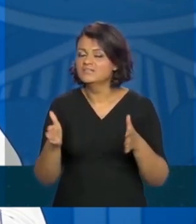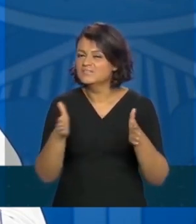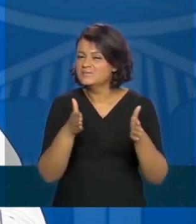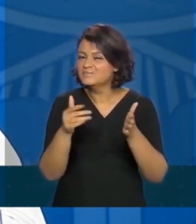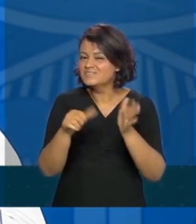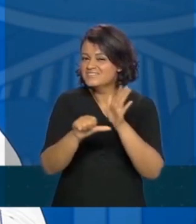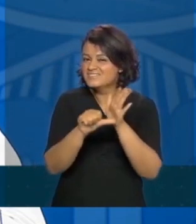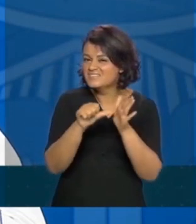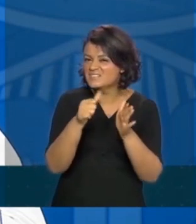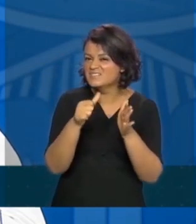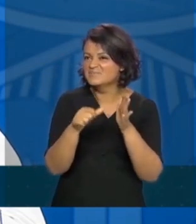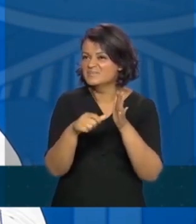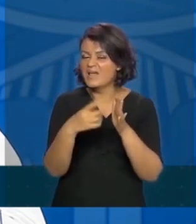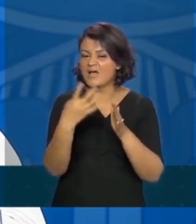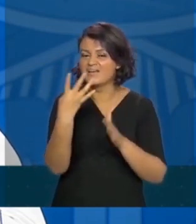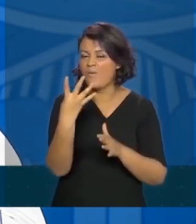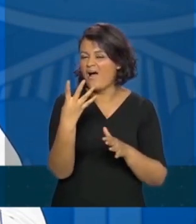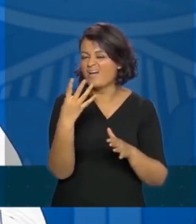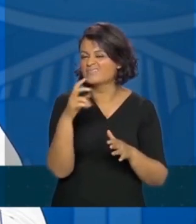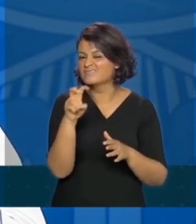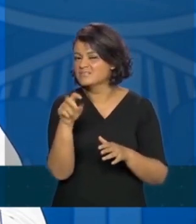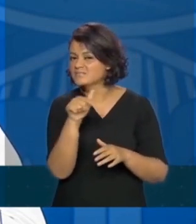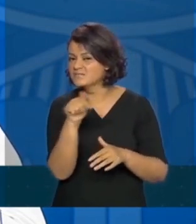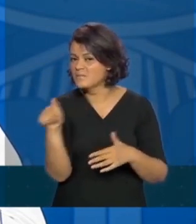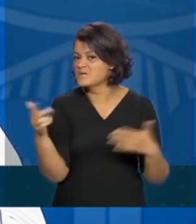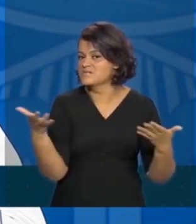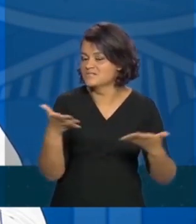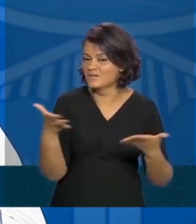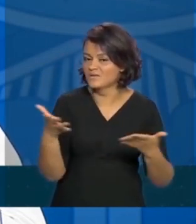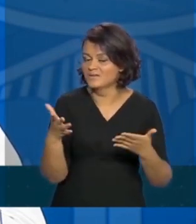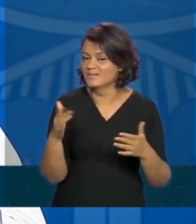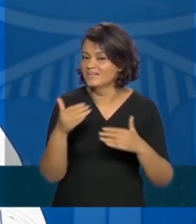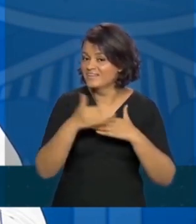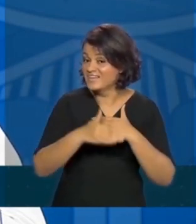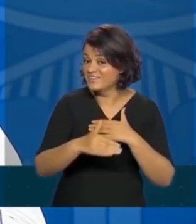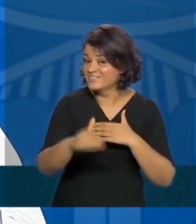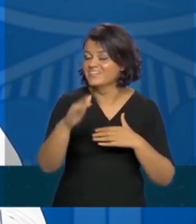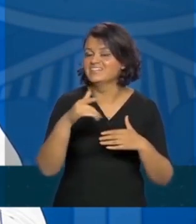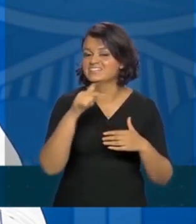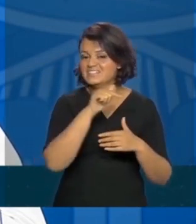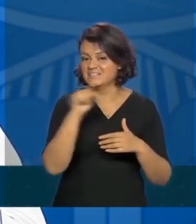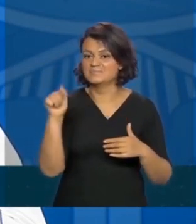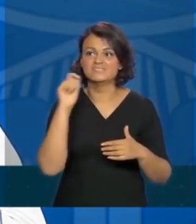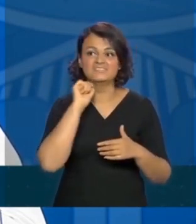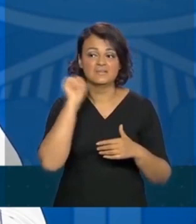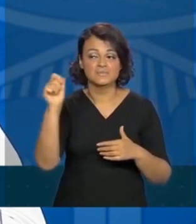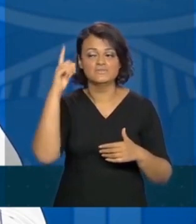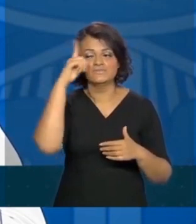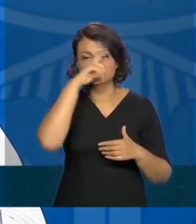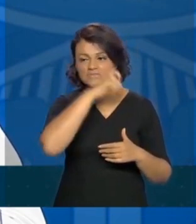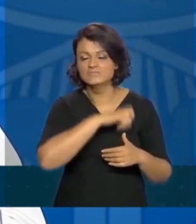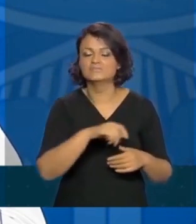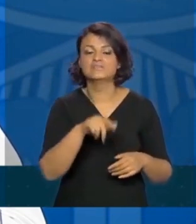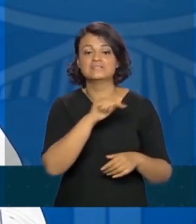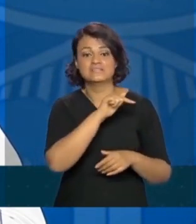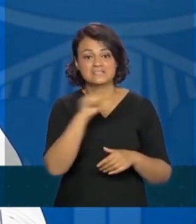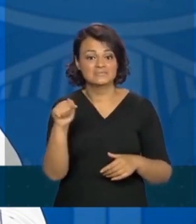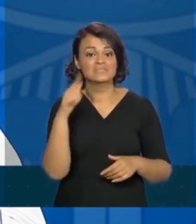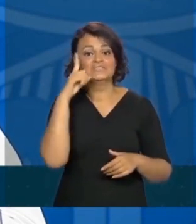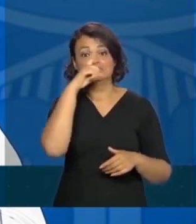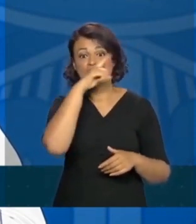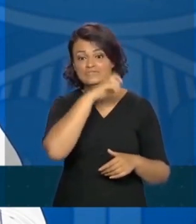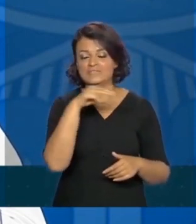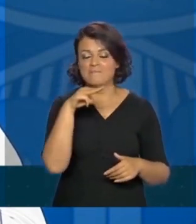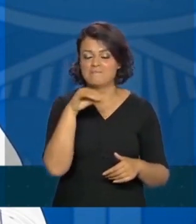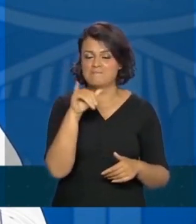primeiras 4, 5 semanas, temos semanas duras em abril, temos semanas duríssimas